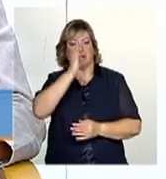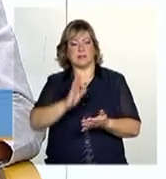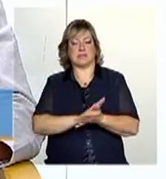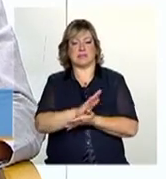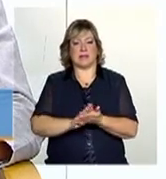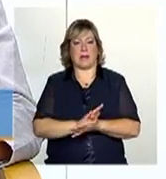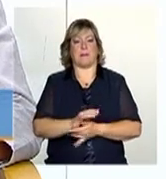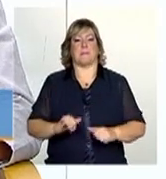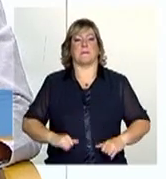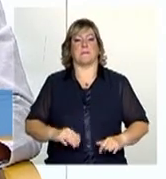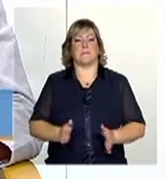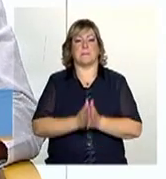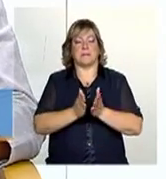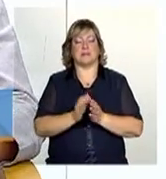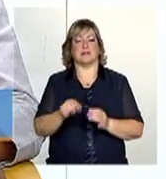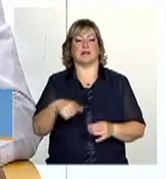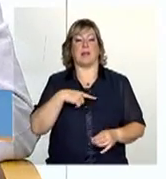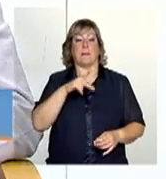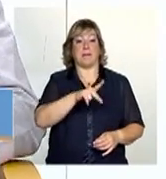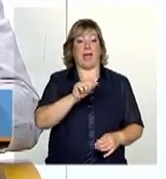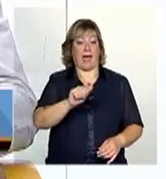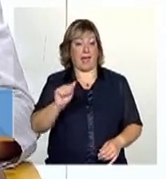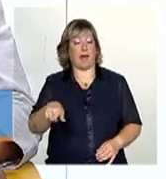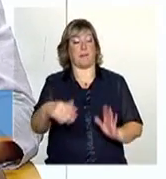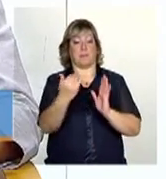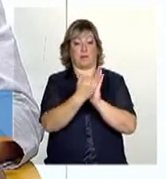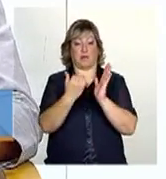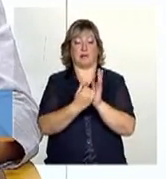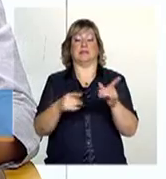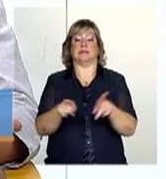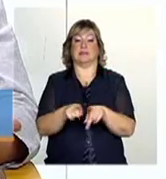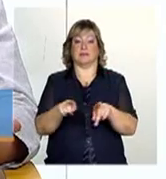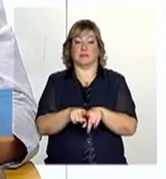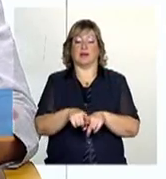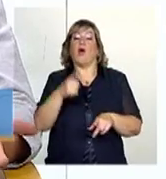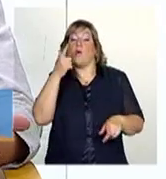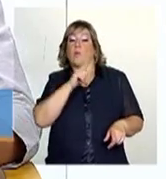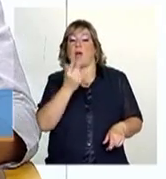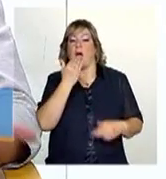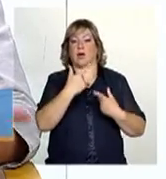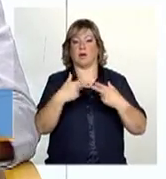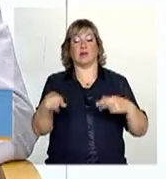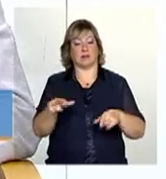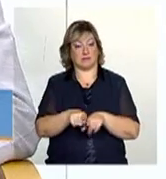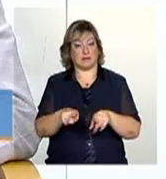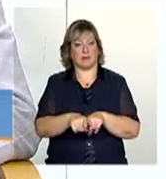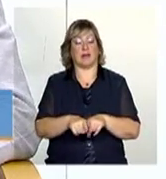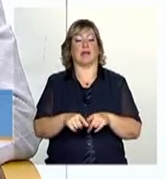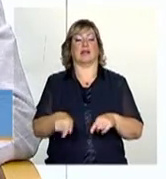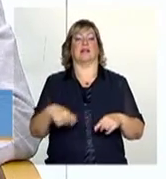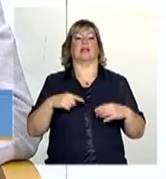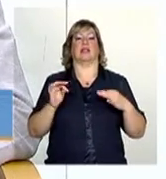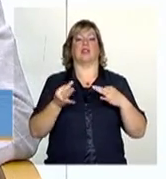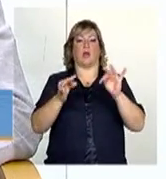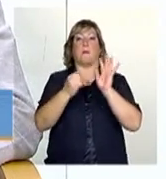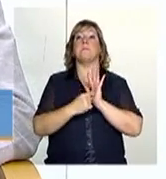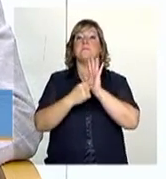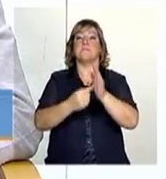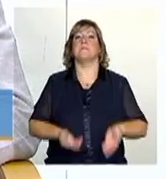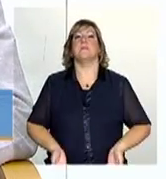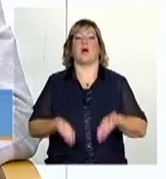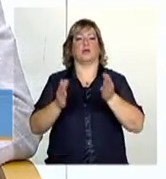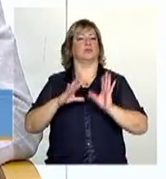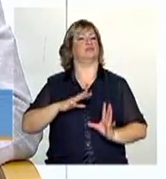é o PAA, o Programa de Aquisição de Alimentos, que é um programa, enfim, também que é exportado, cuja tecnologia é exportada aí mundo afora.